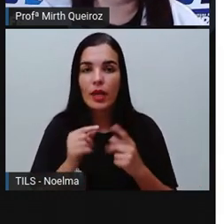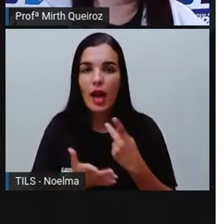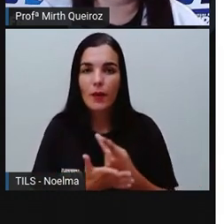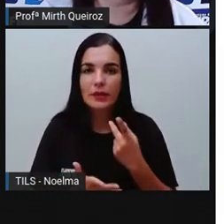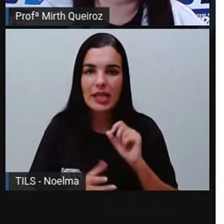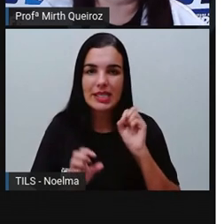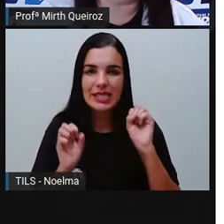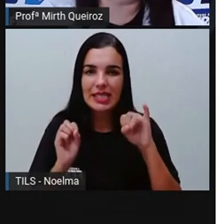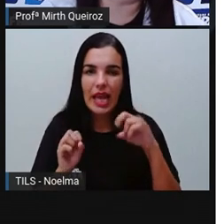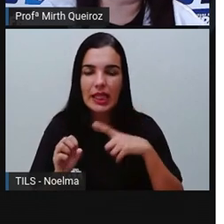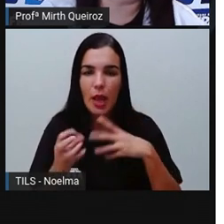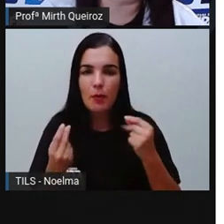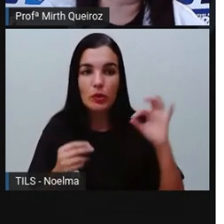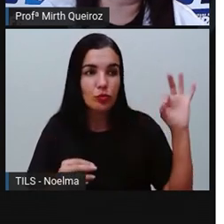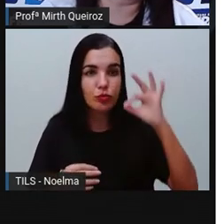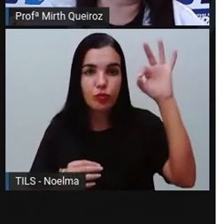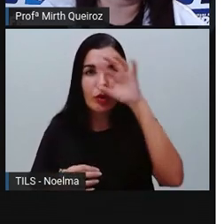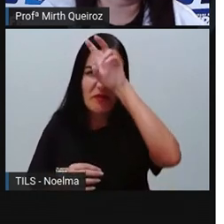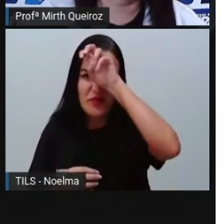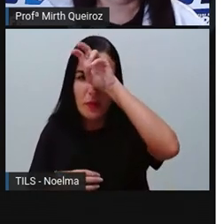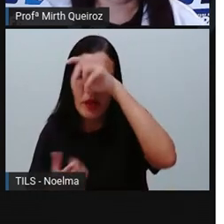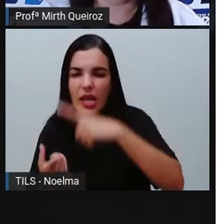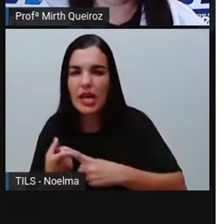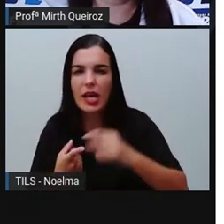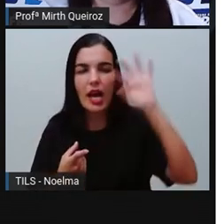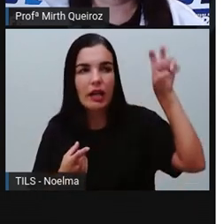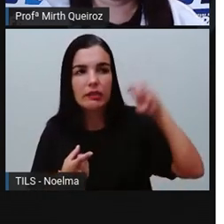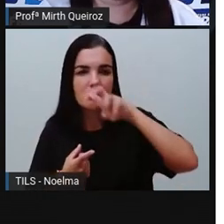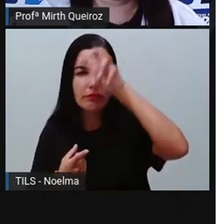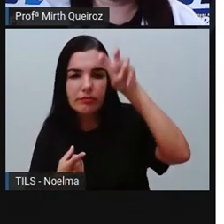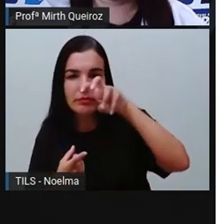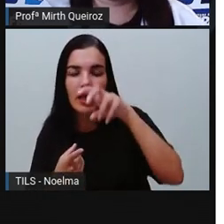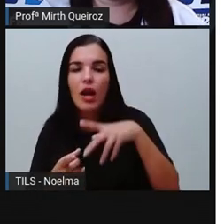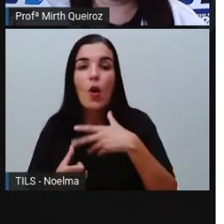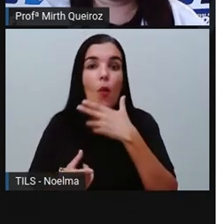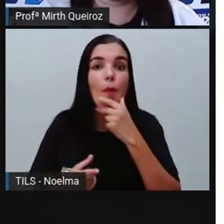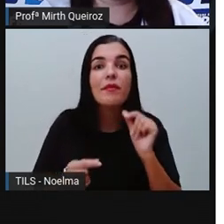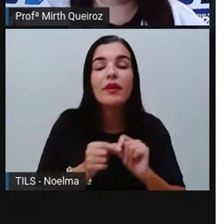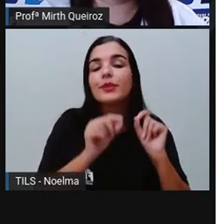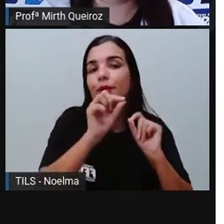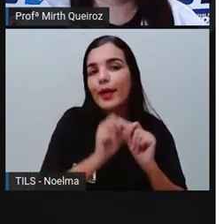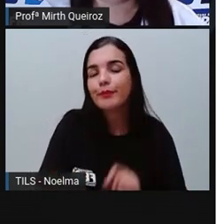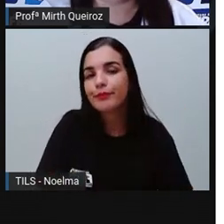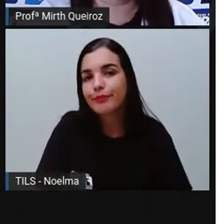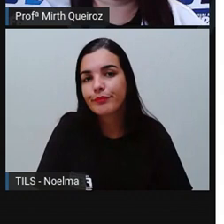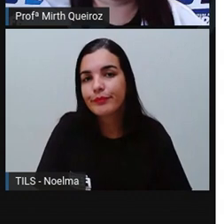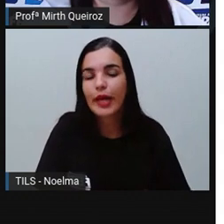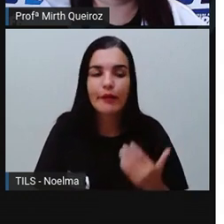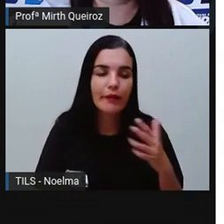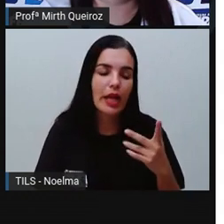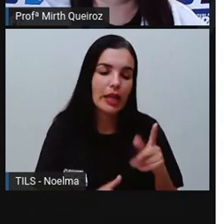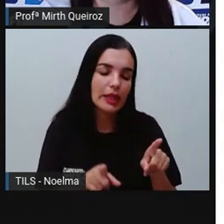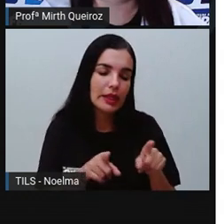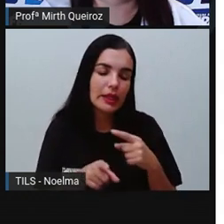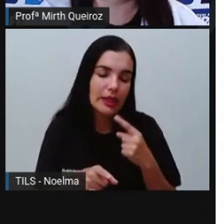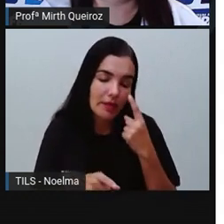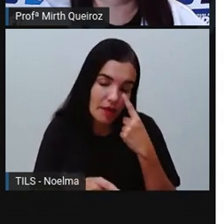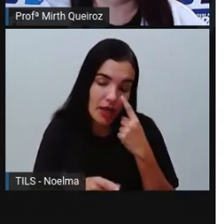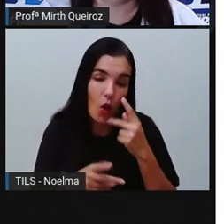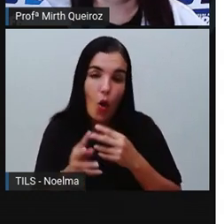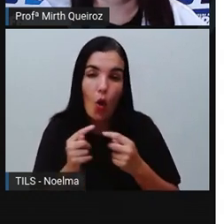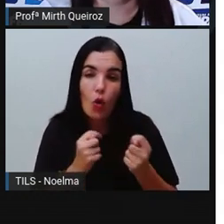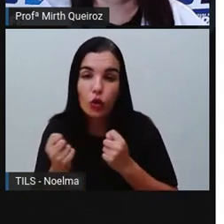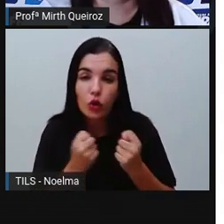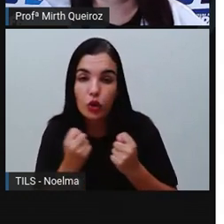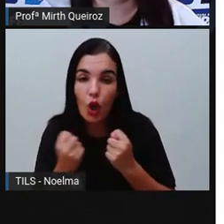de uma plantação, que acabam prejudicando a plantação? O homem vai lá para tentar controlar esses insetos,